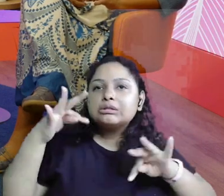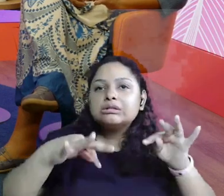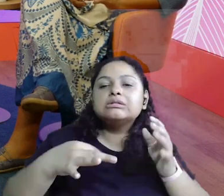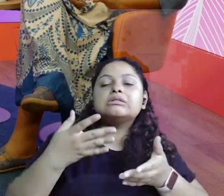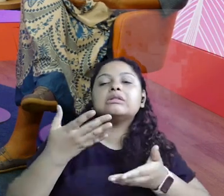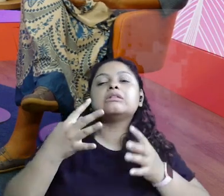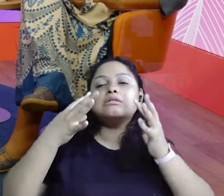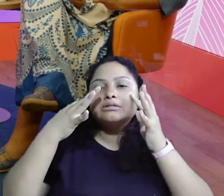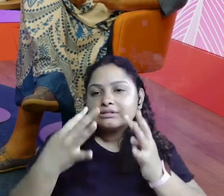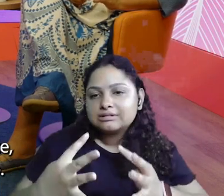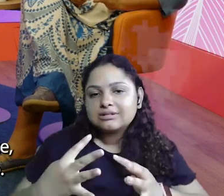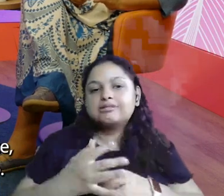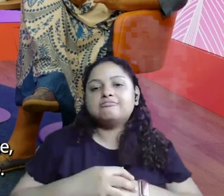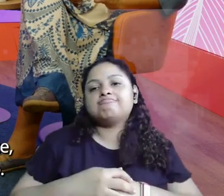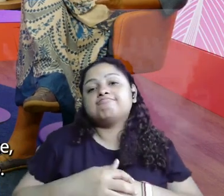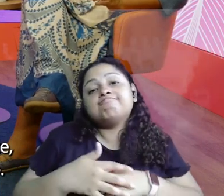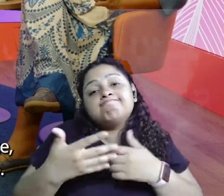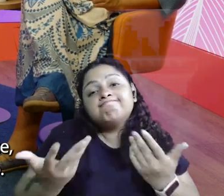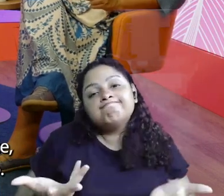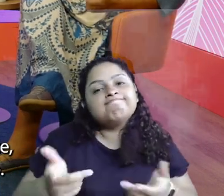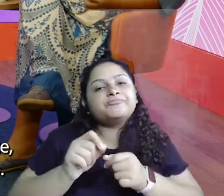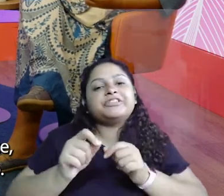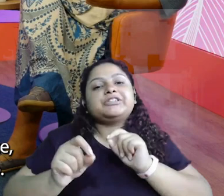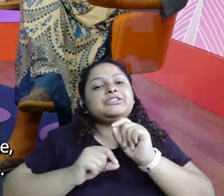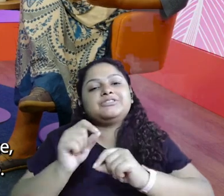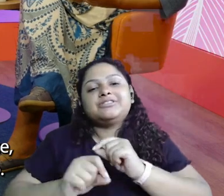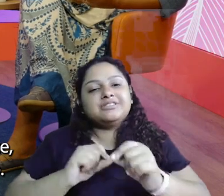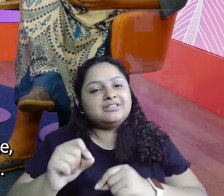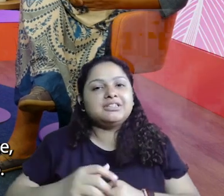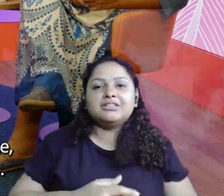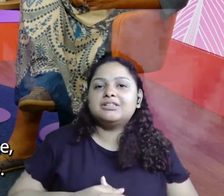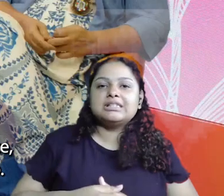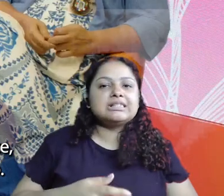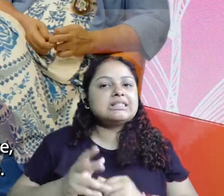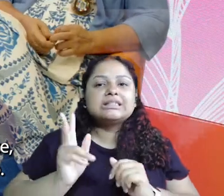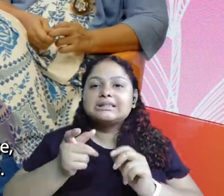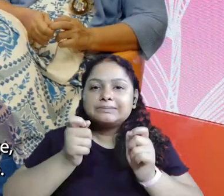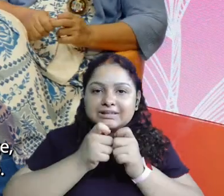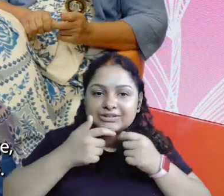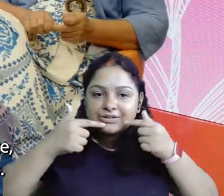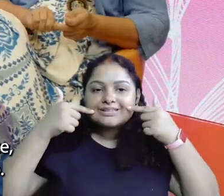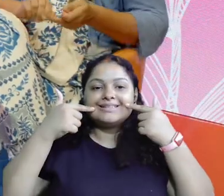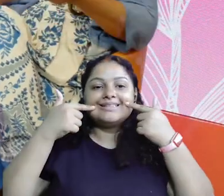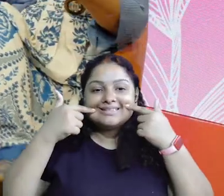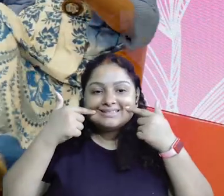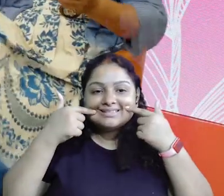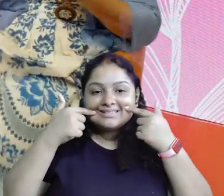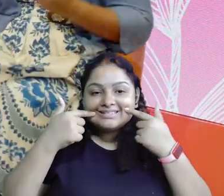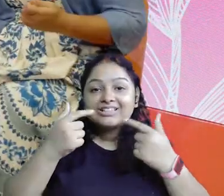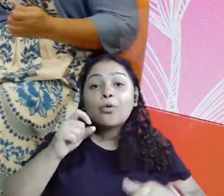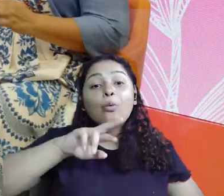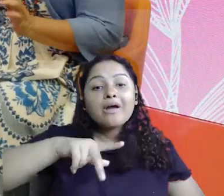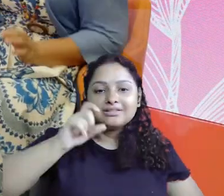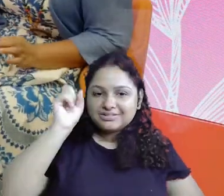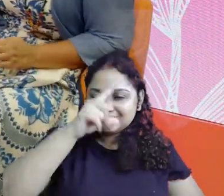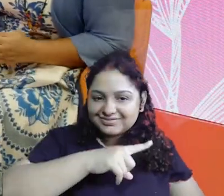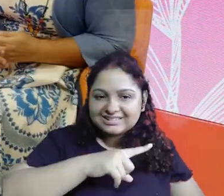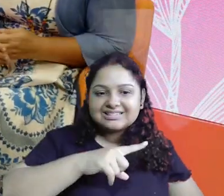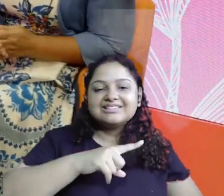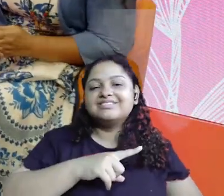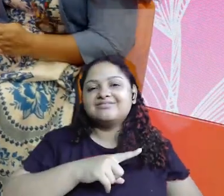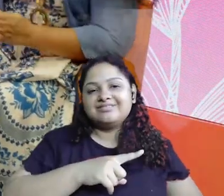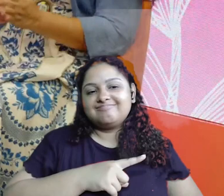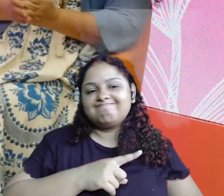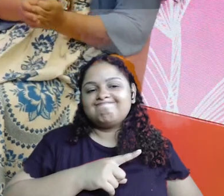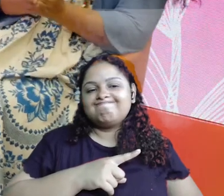turista e é isso, a gente está na linha de frente, você tem que estar sempre sorrindo. Não é difícil, não que seja